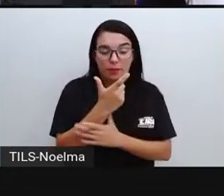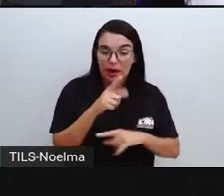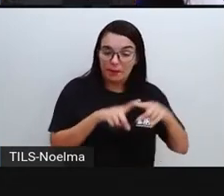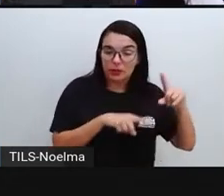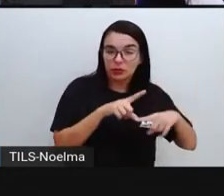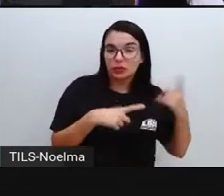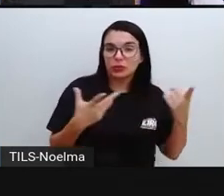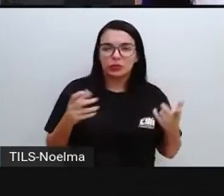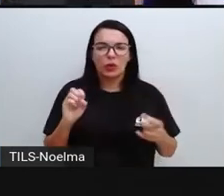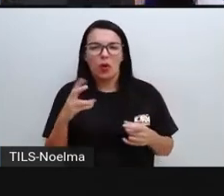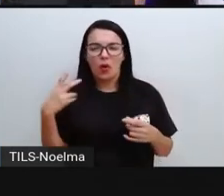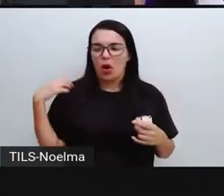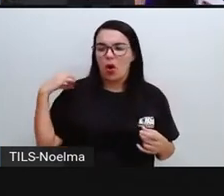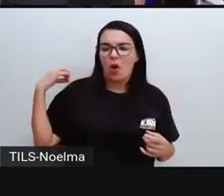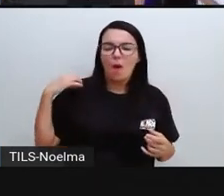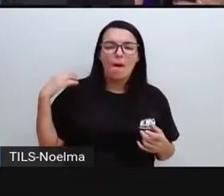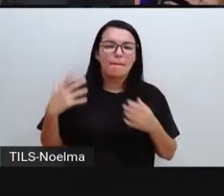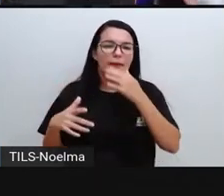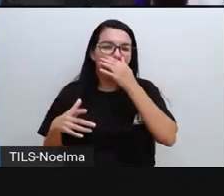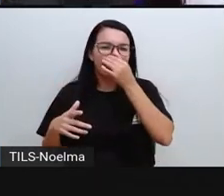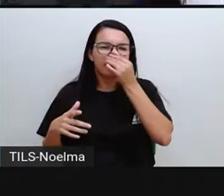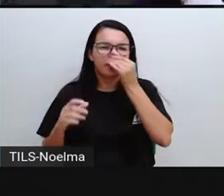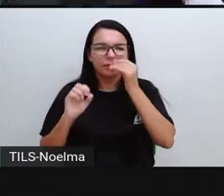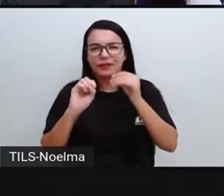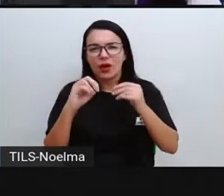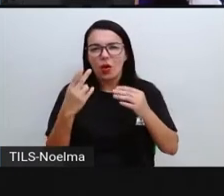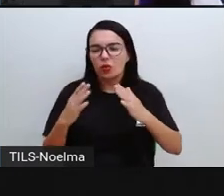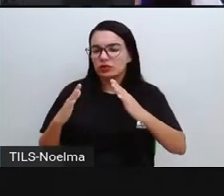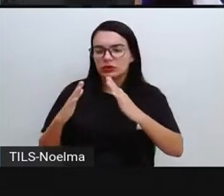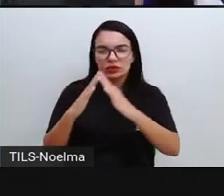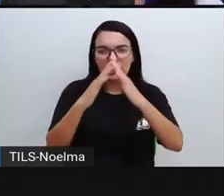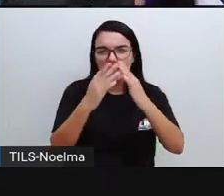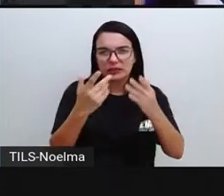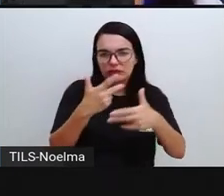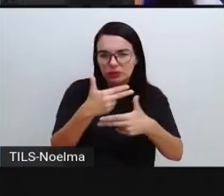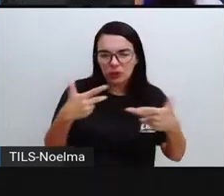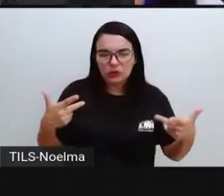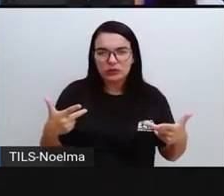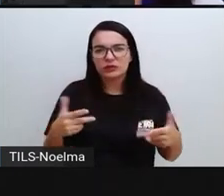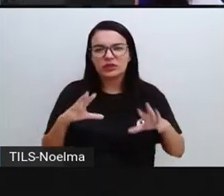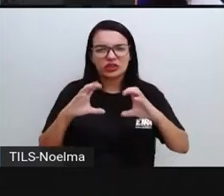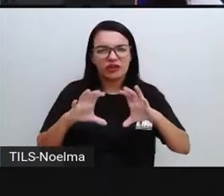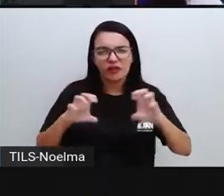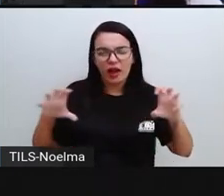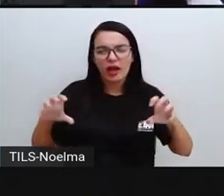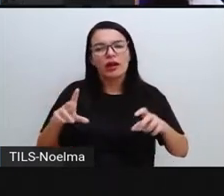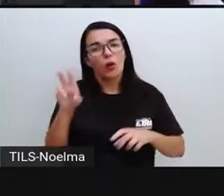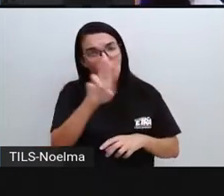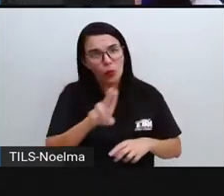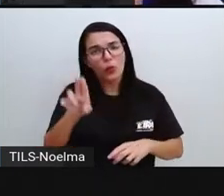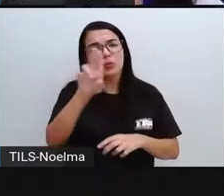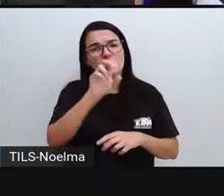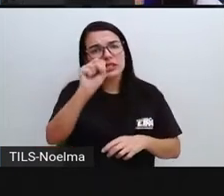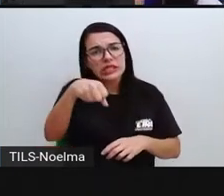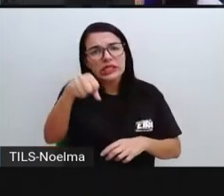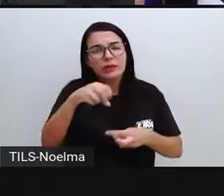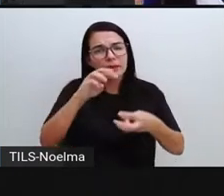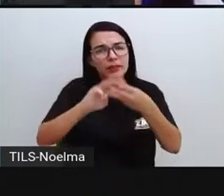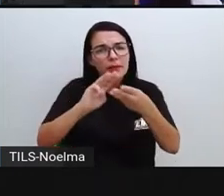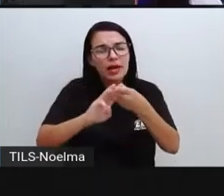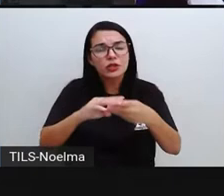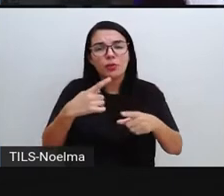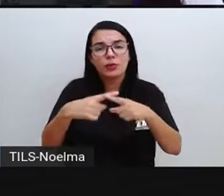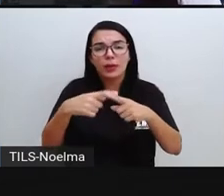Sejam roupas, sejam móvel, né? A gente utiliza a matemática, né? Pra saber qual é o valor,